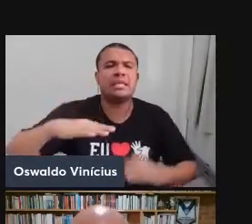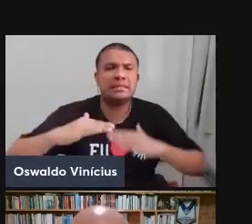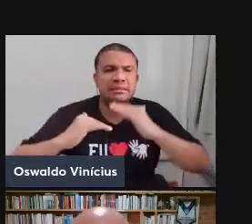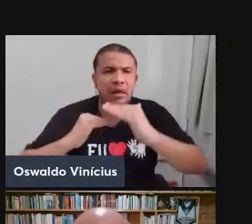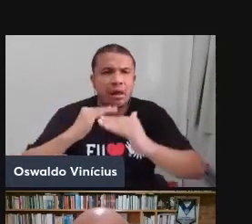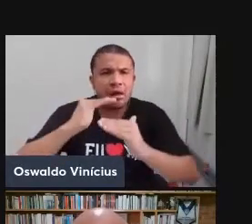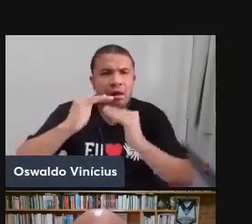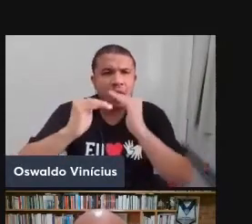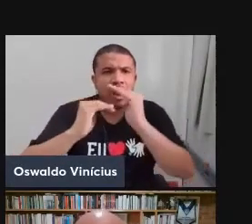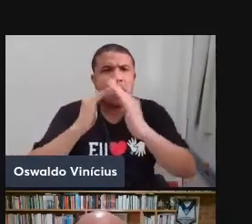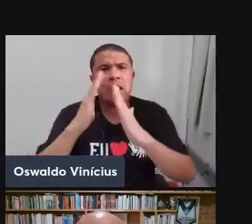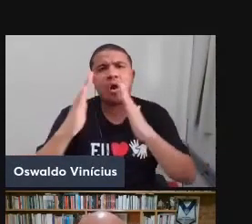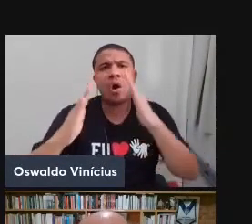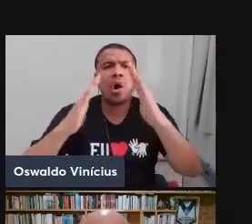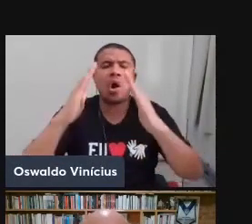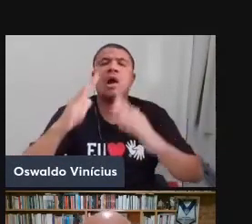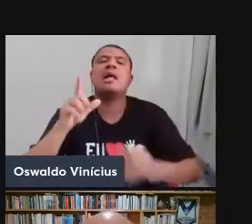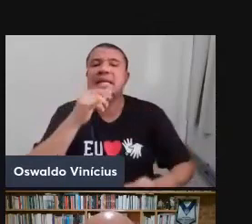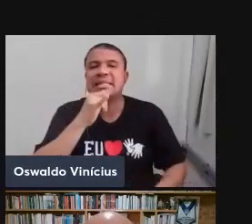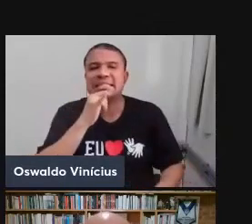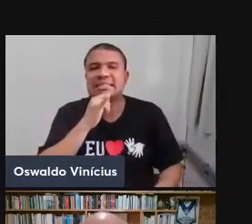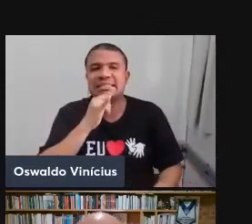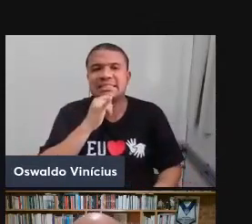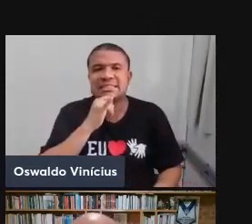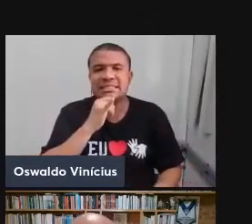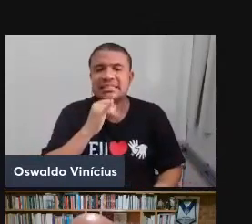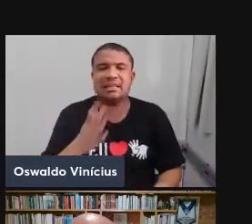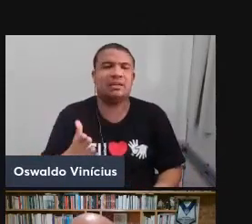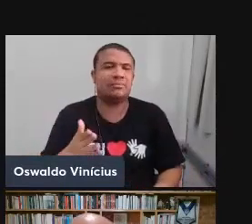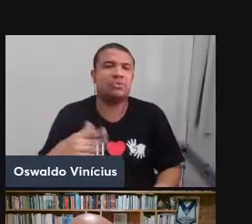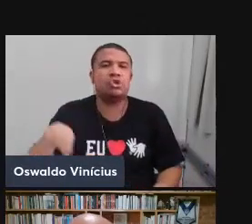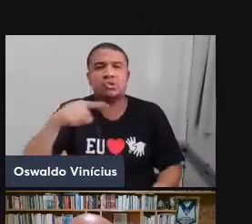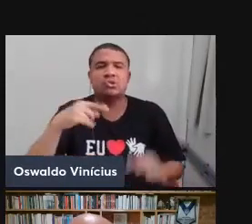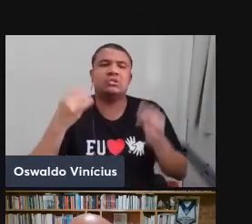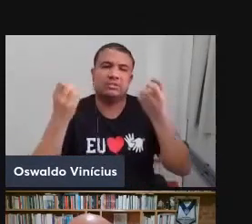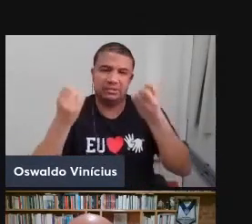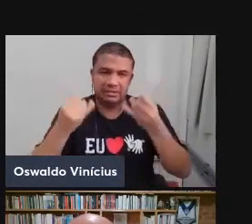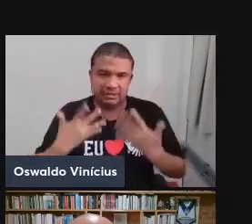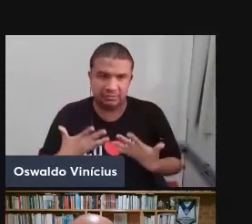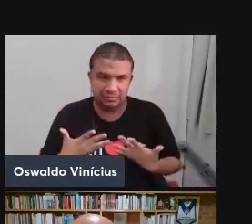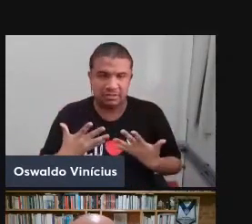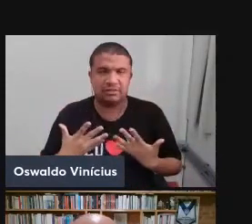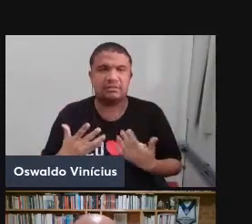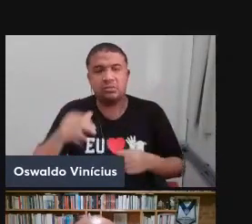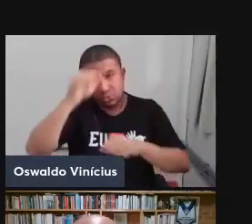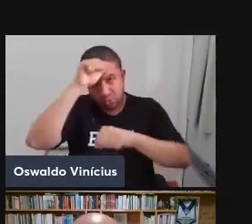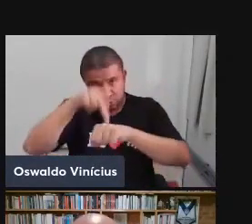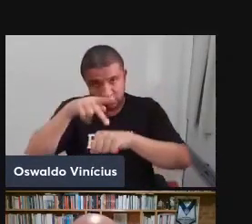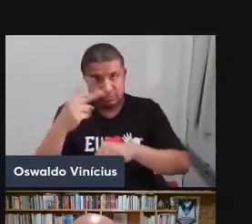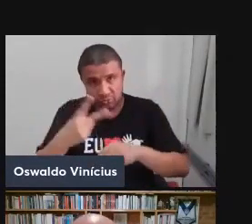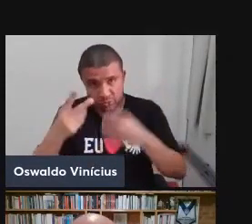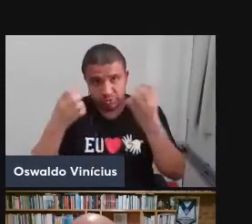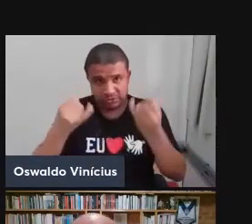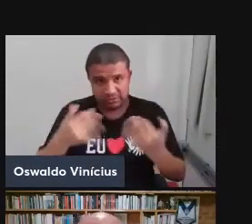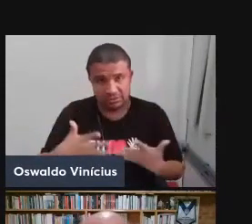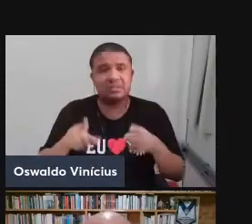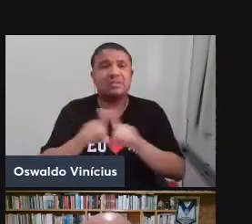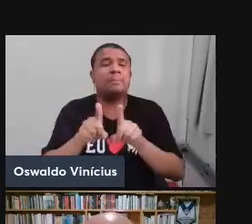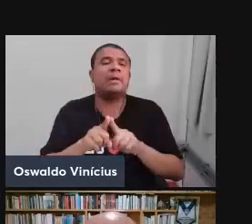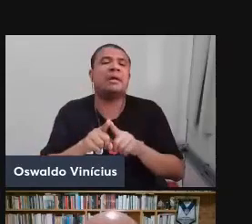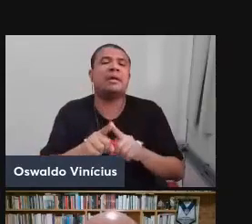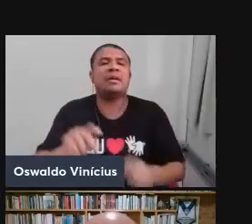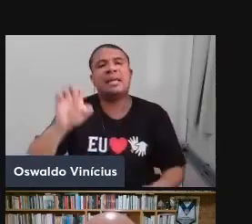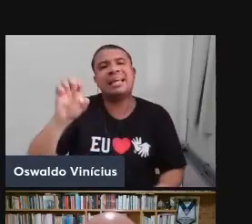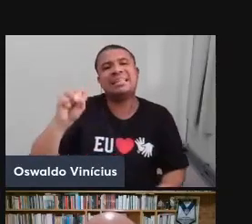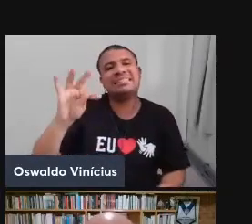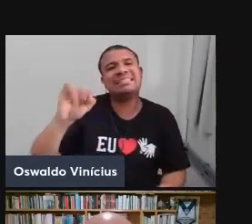como esse exemplo do Ur-Stadt, do qual nos falam o Deleuze e o Gattari. E o Estado se cria ou é